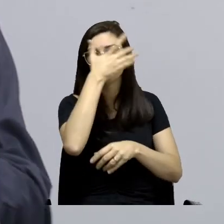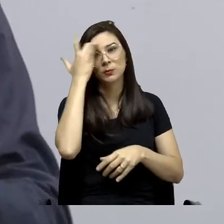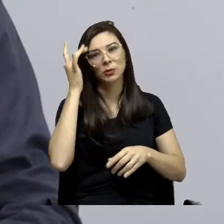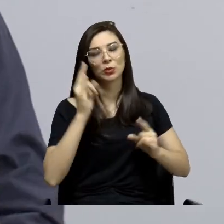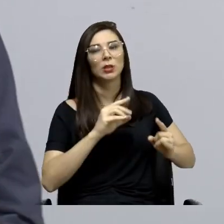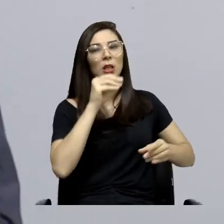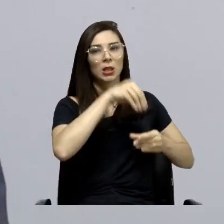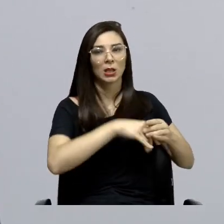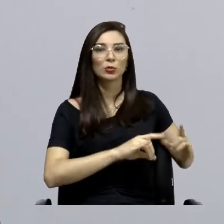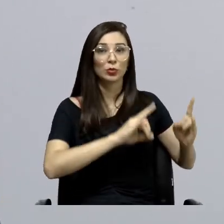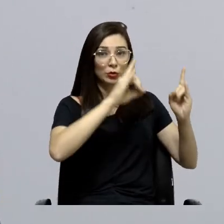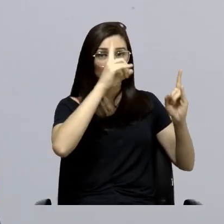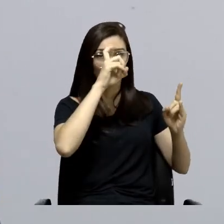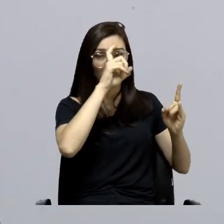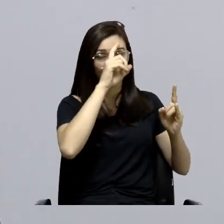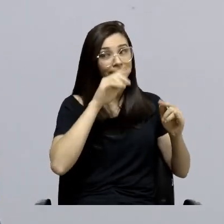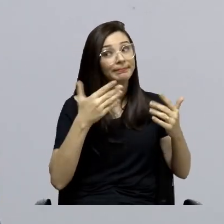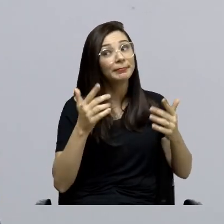já viu, hein?